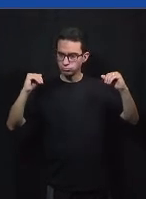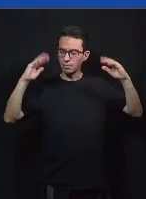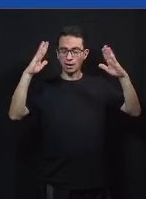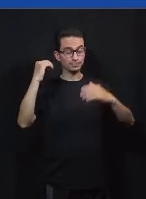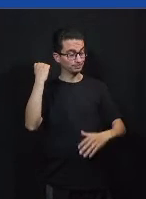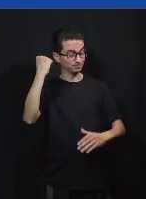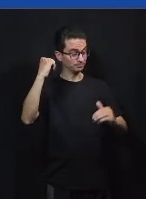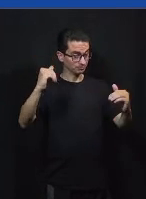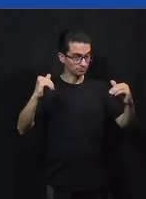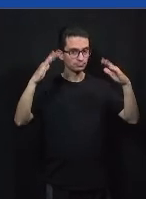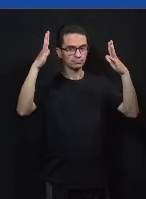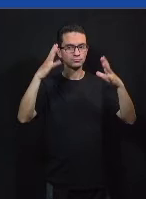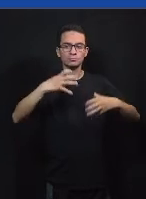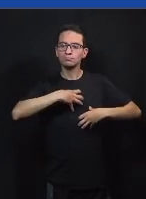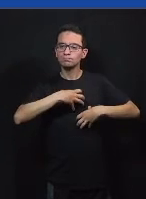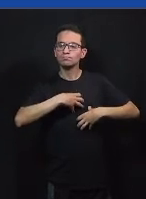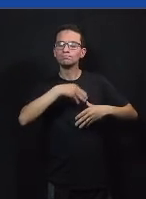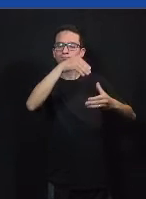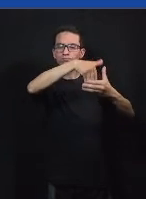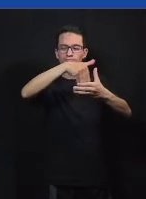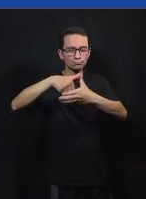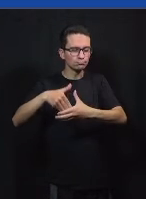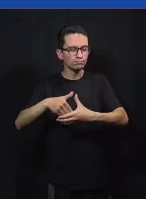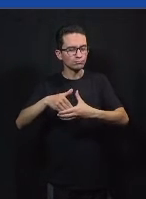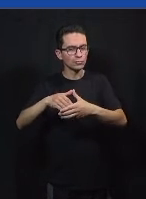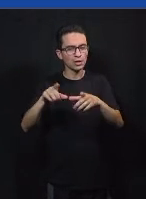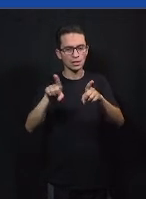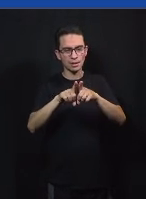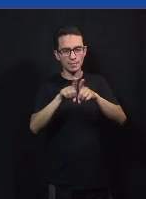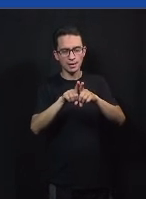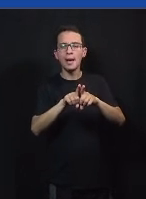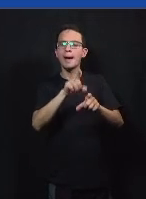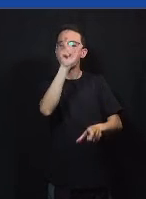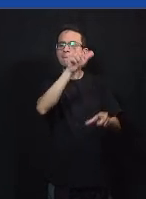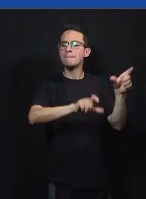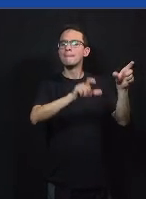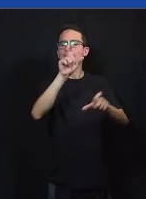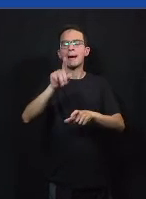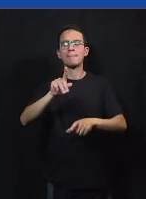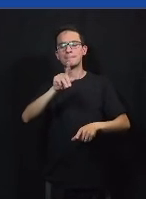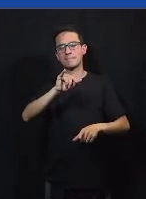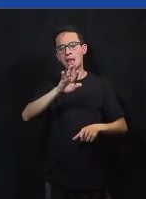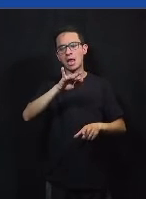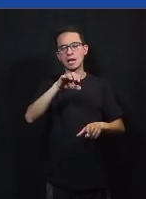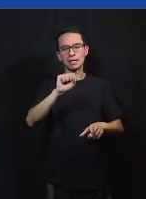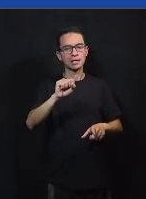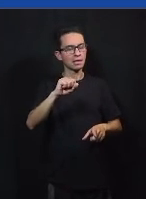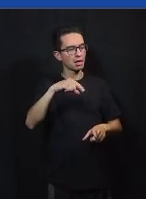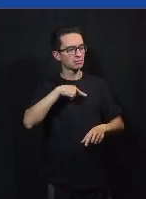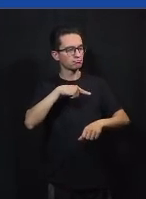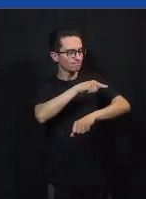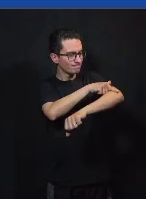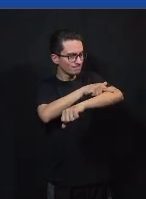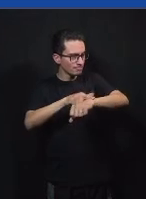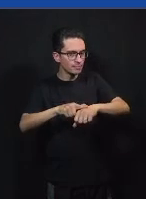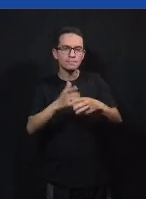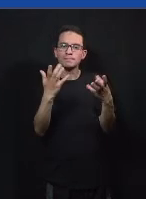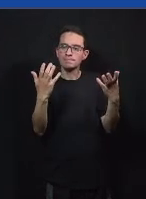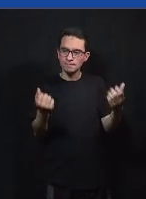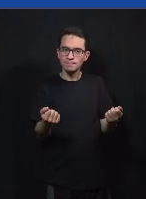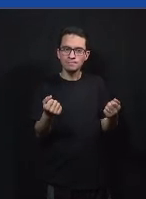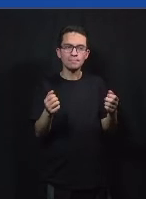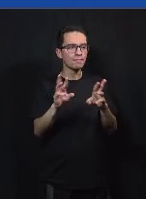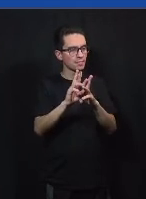só o processo democrático mas os pilares da democracia de tolerância e respeito e incentivo a opiniões diferentes